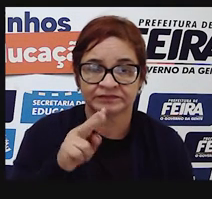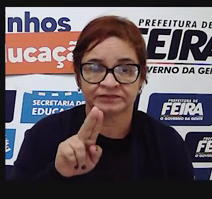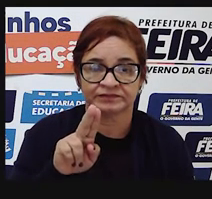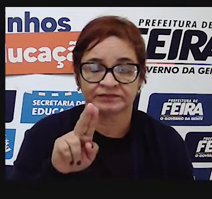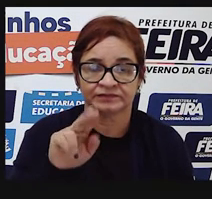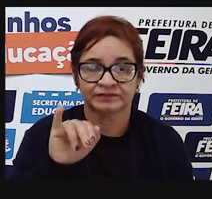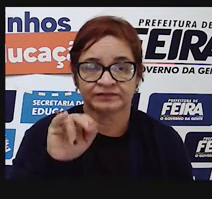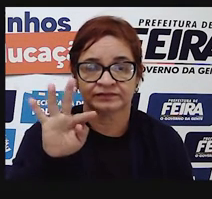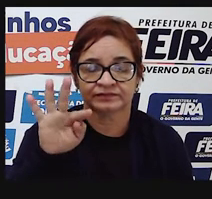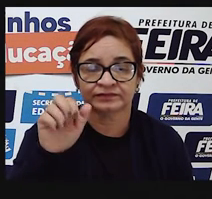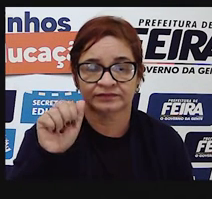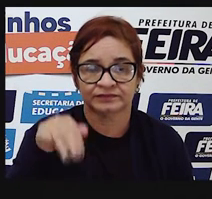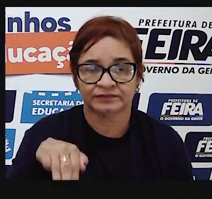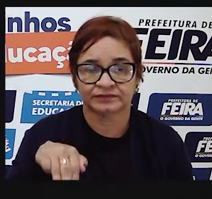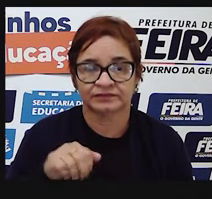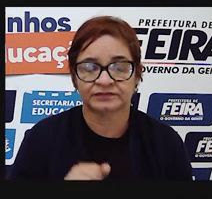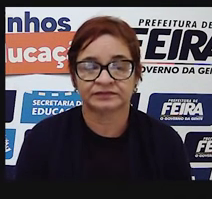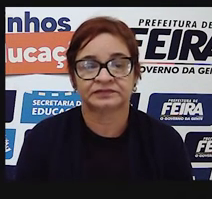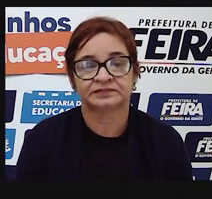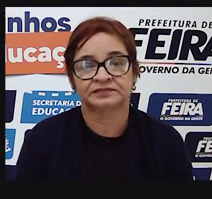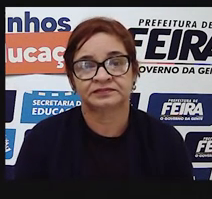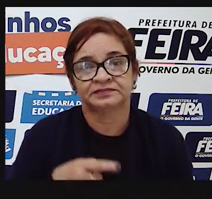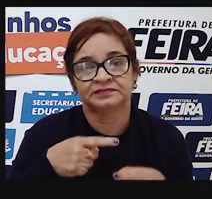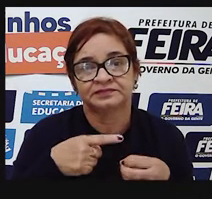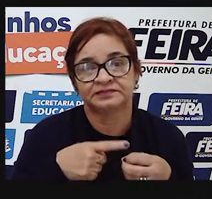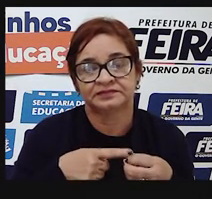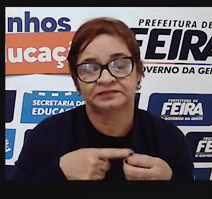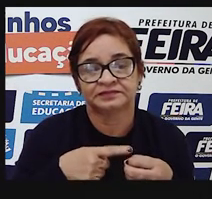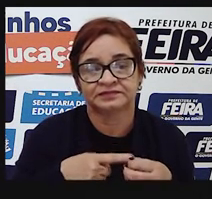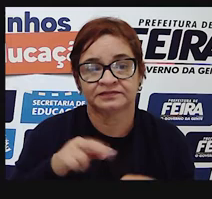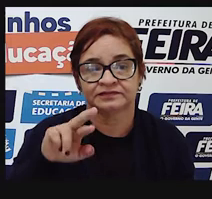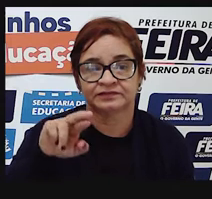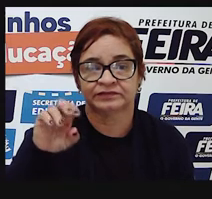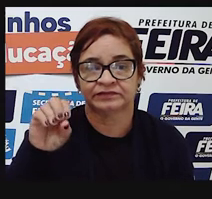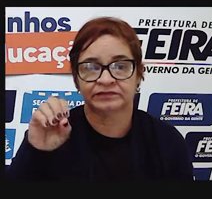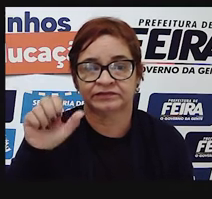professor de língua portuguesa da escola Rosa Maria Esqueridion Leite, na Matinha.